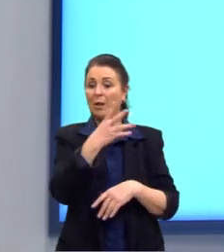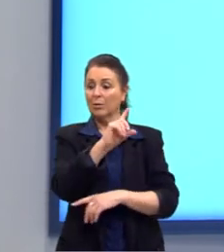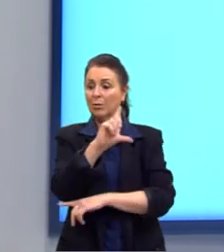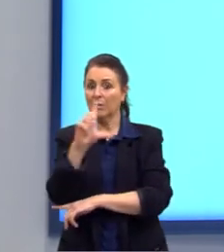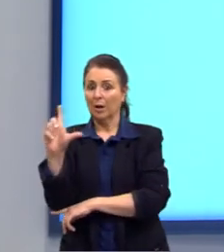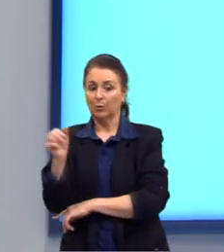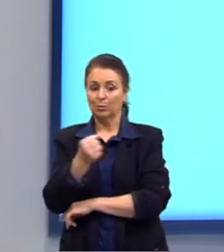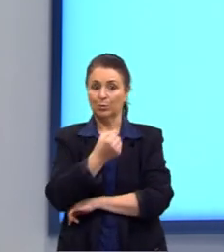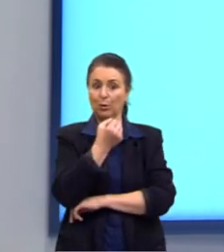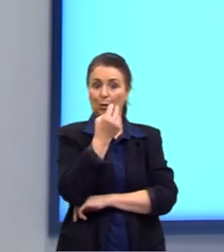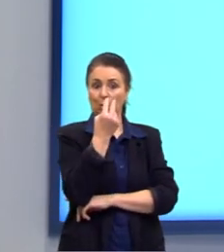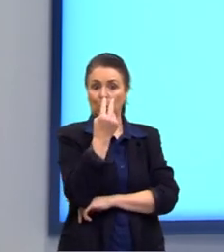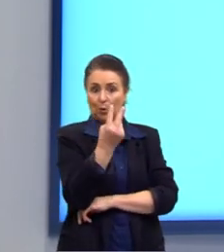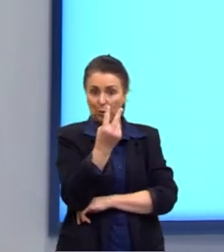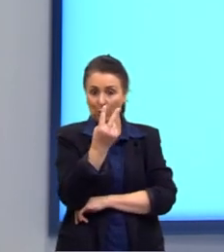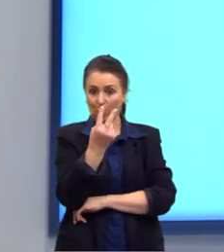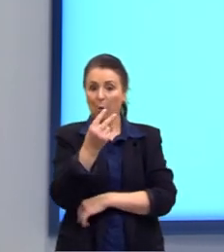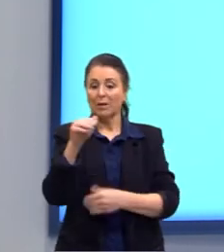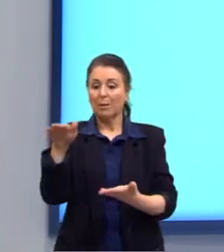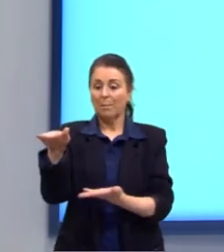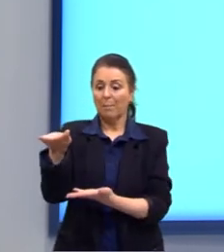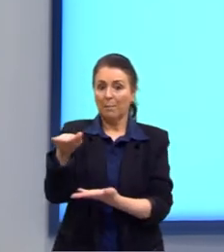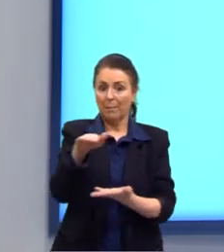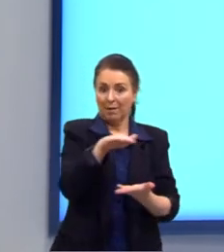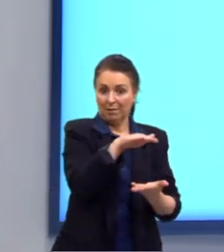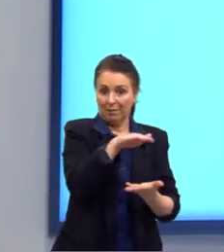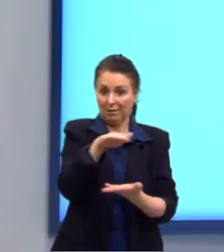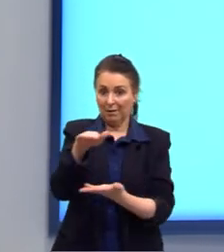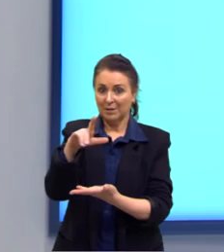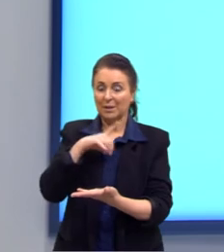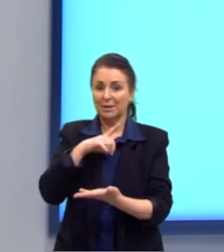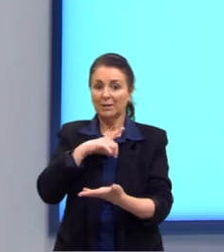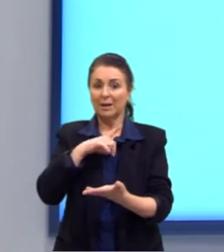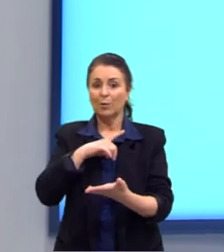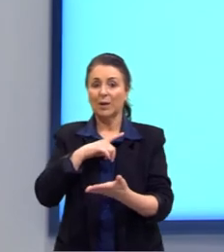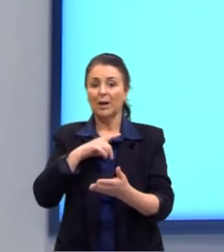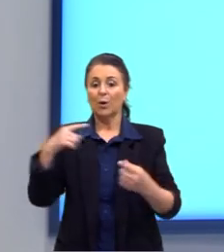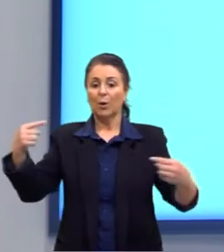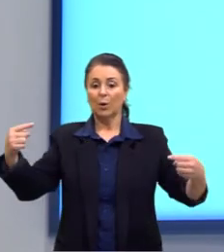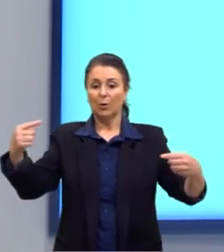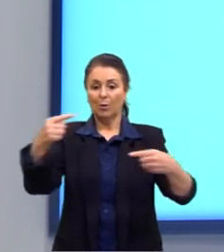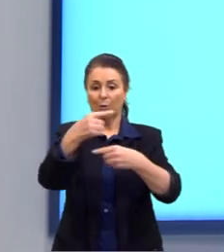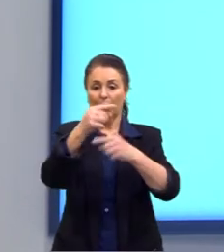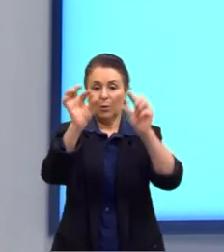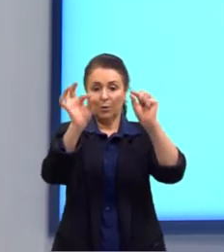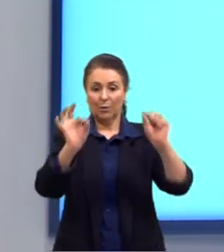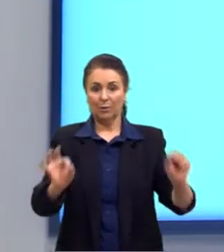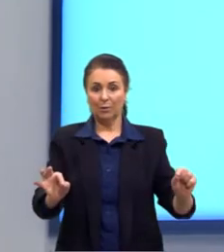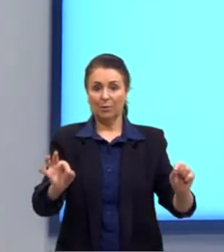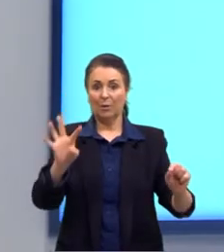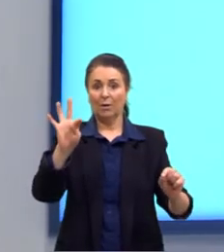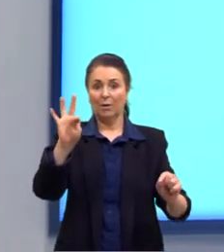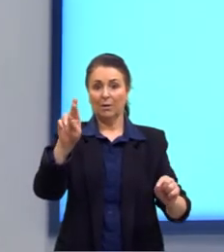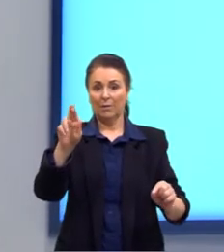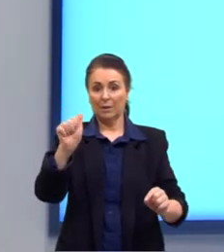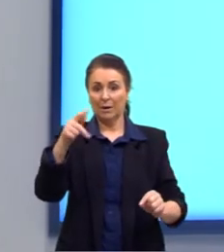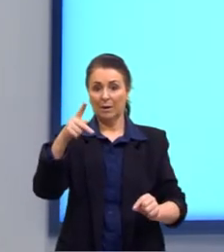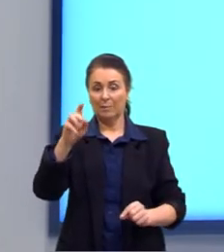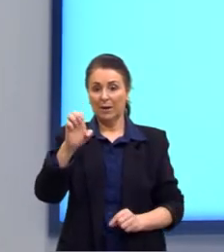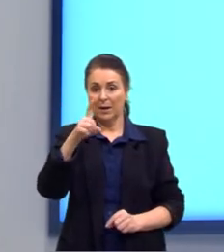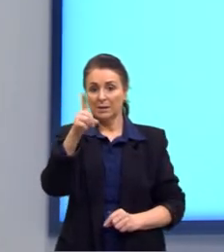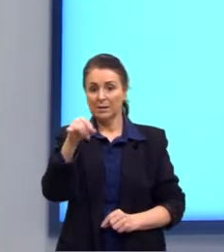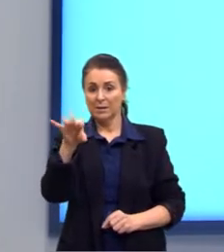dois deles são paralelos, nós temos um trapézio. Só que ainda nós temos que analisar